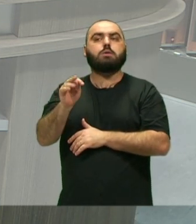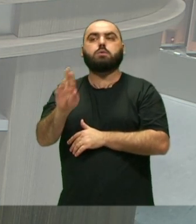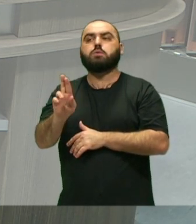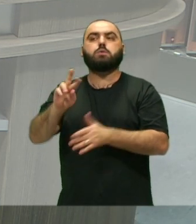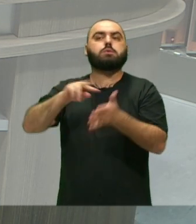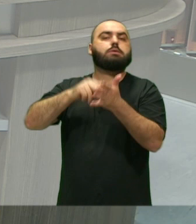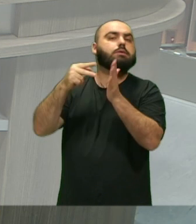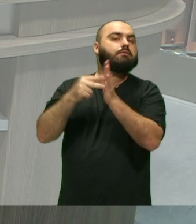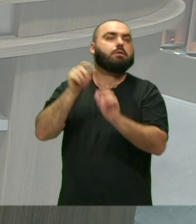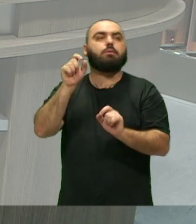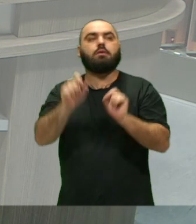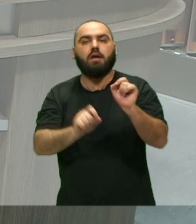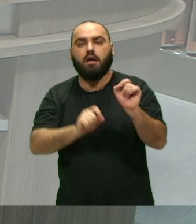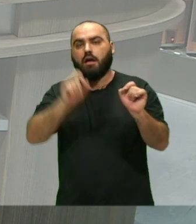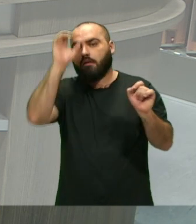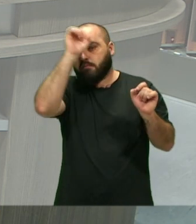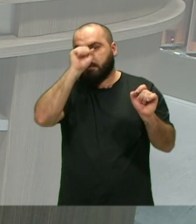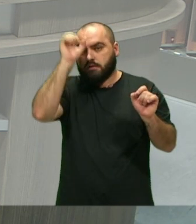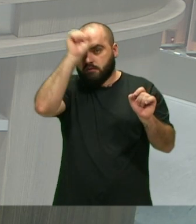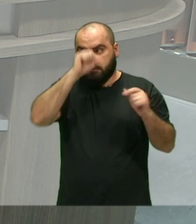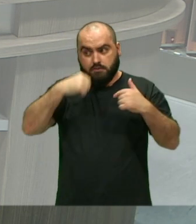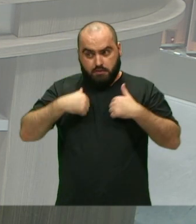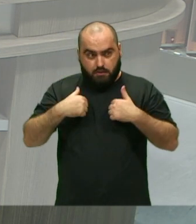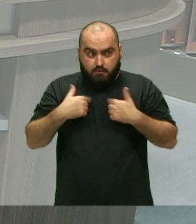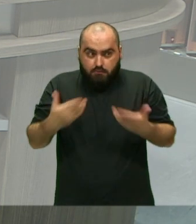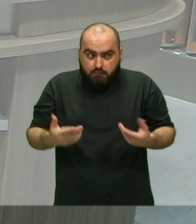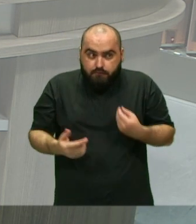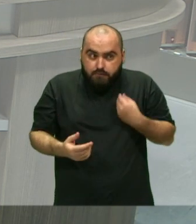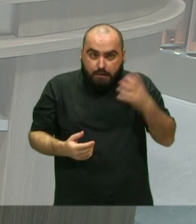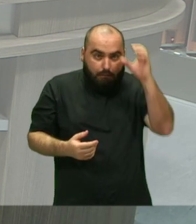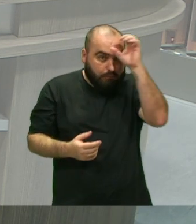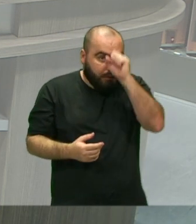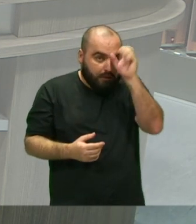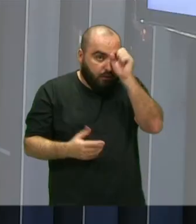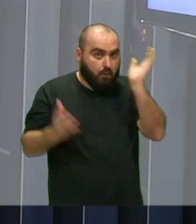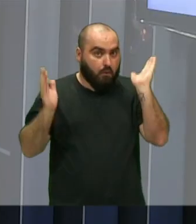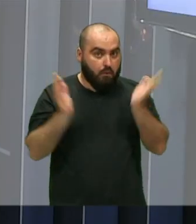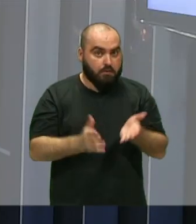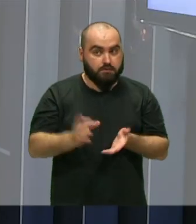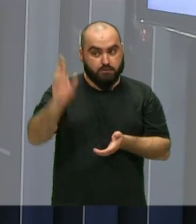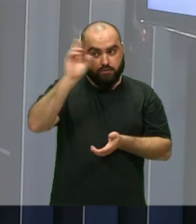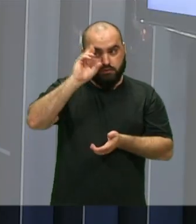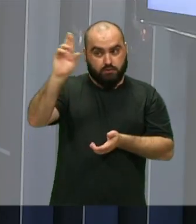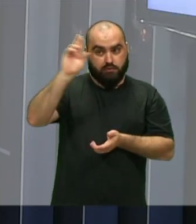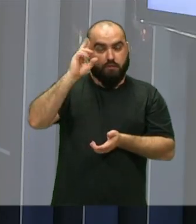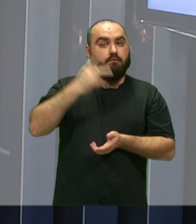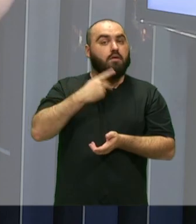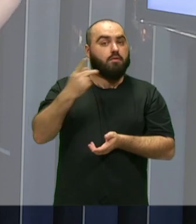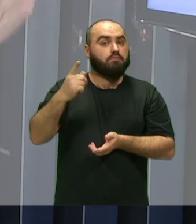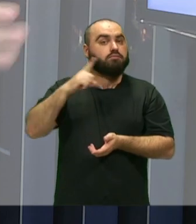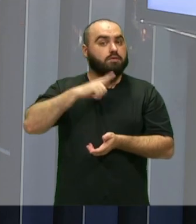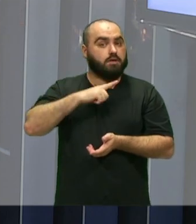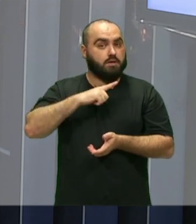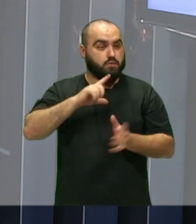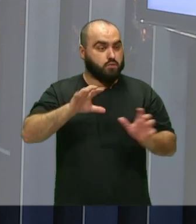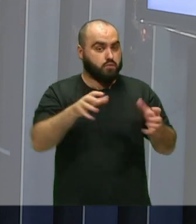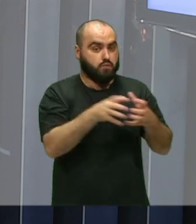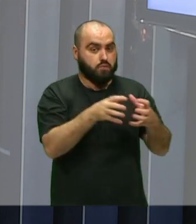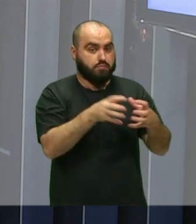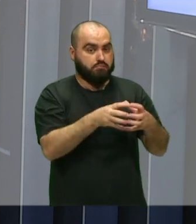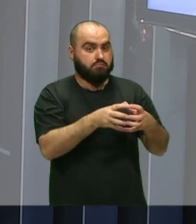grupos Das nações Que eu estou aprendendo hoje aqui O mestre O me falou Maracatu tem as nações E tem